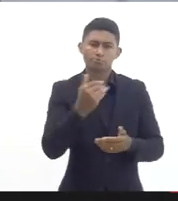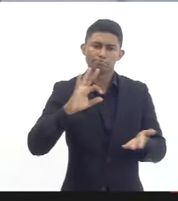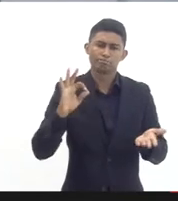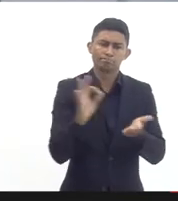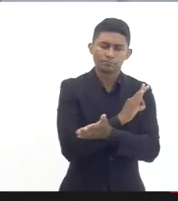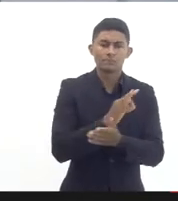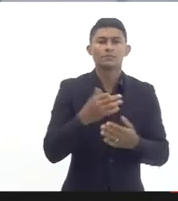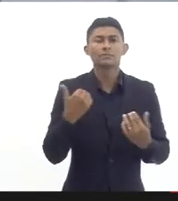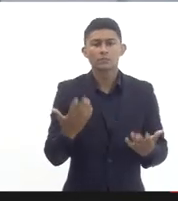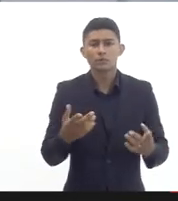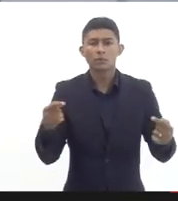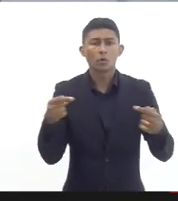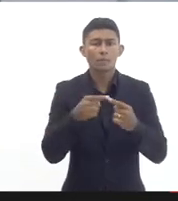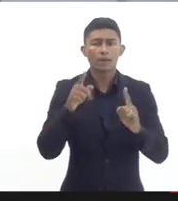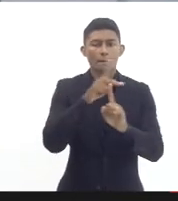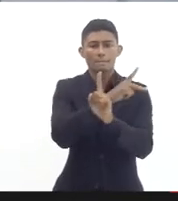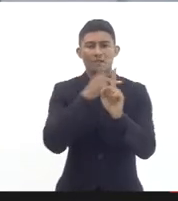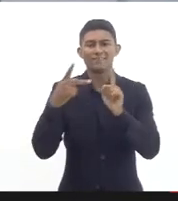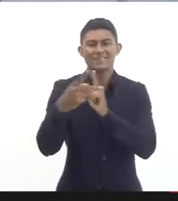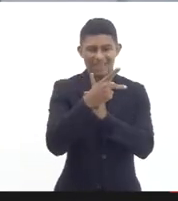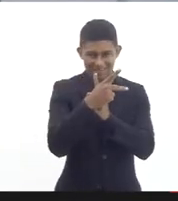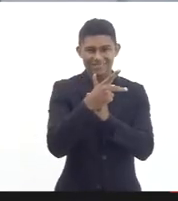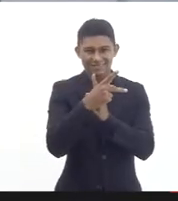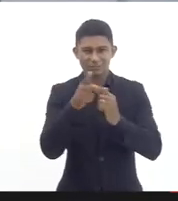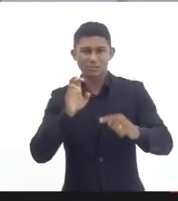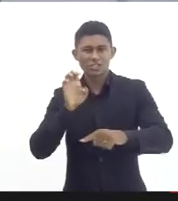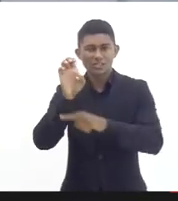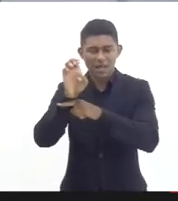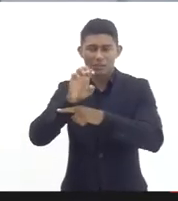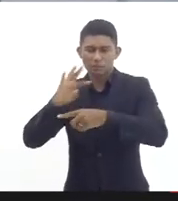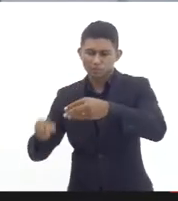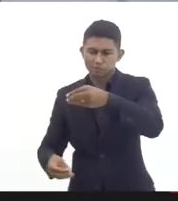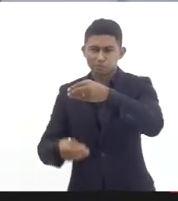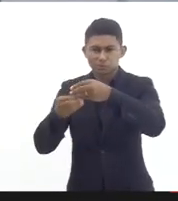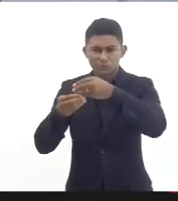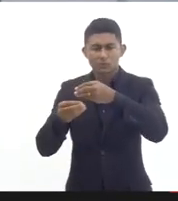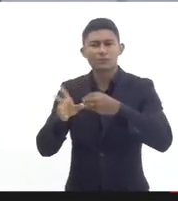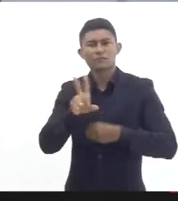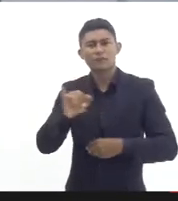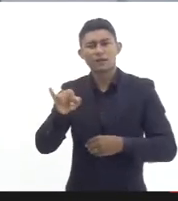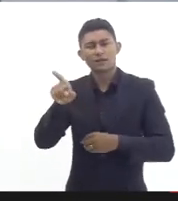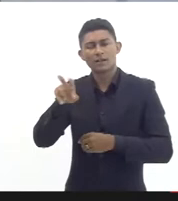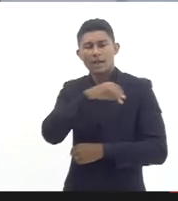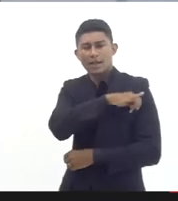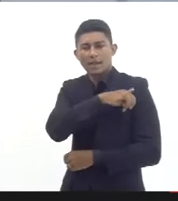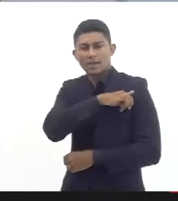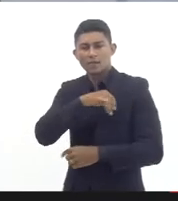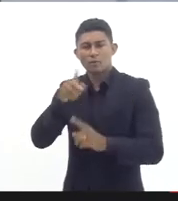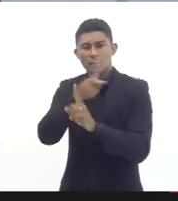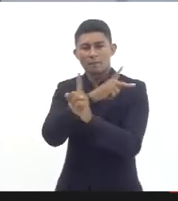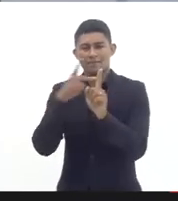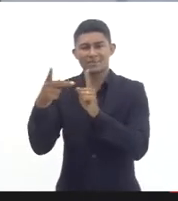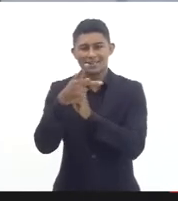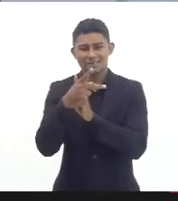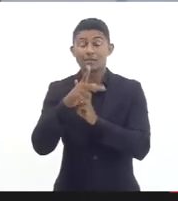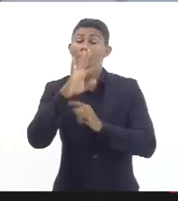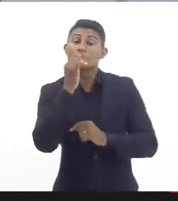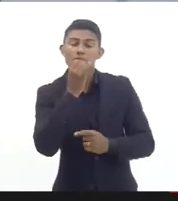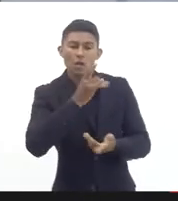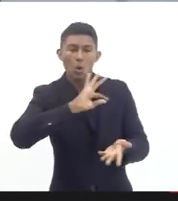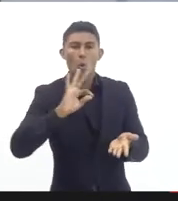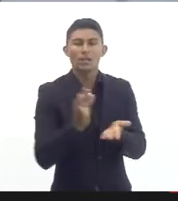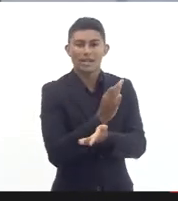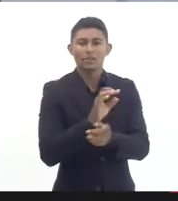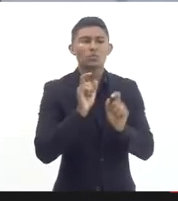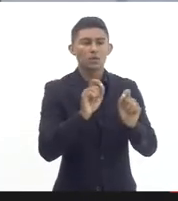estado que a contribuição dele passa a ser para o Rio Previdência e não como no caso do contrato para a RGPS e no caso da GLP que nem